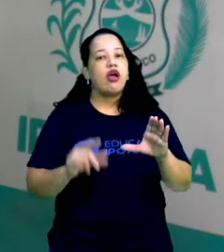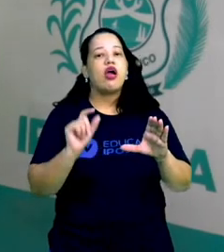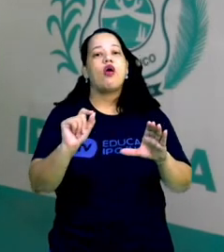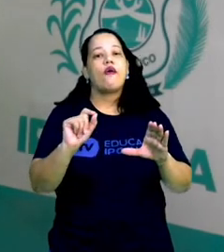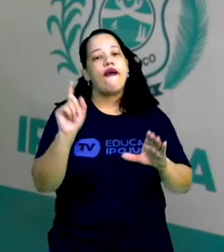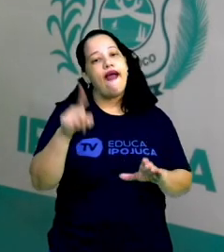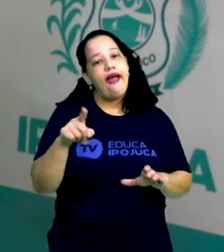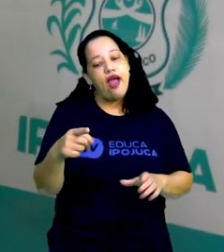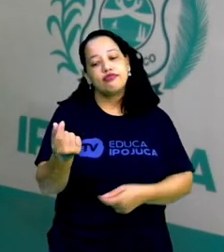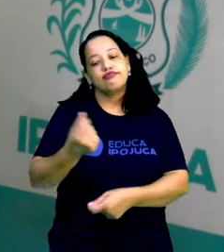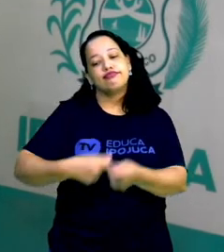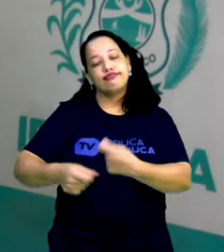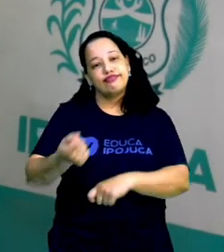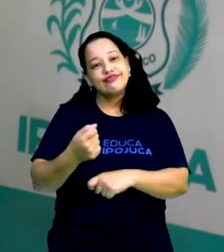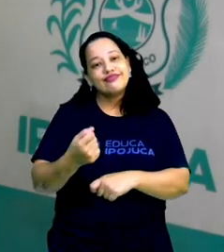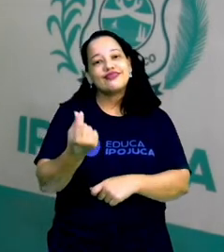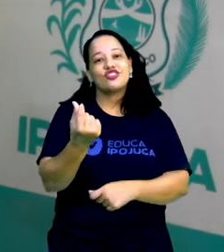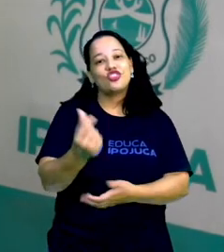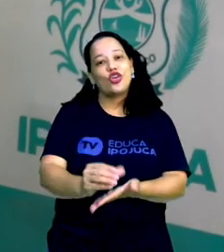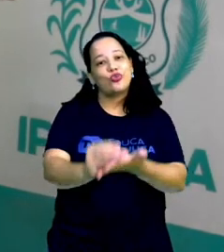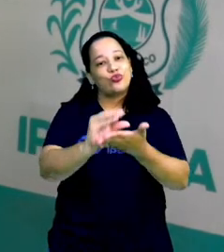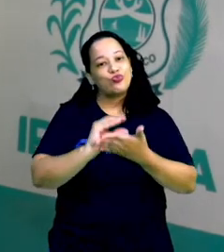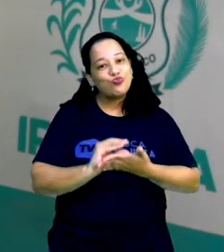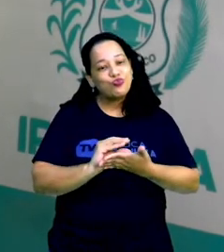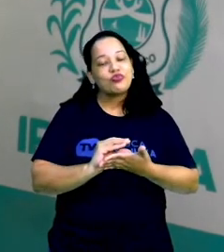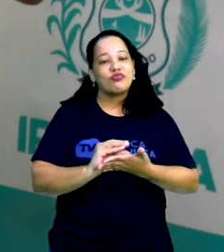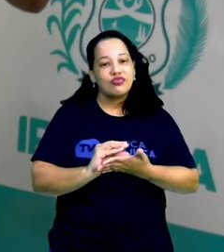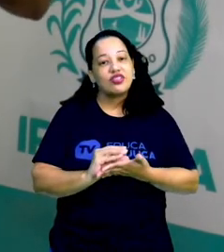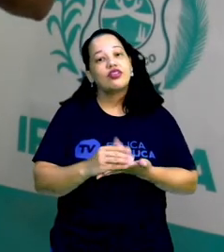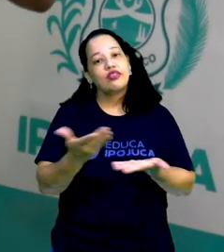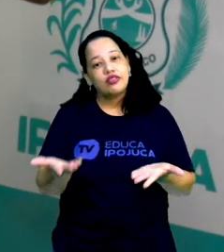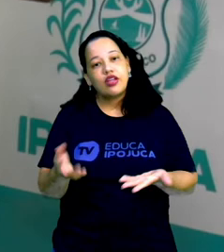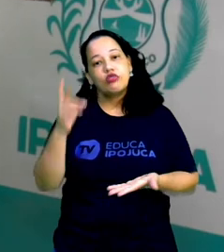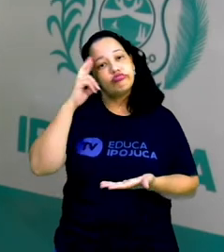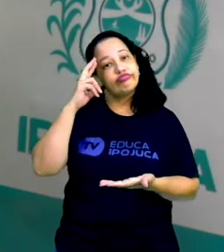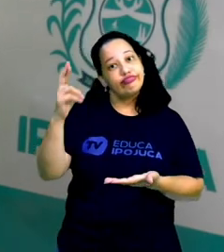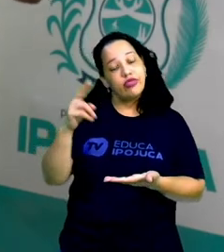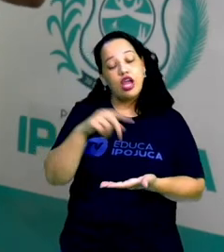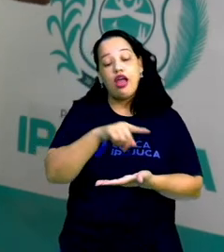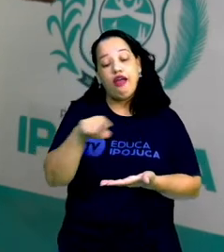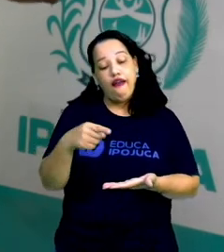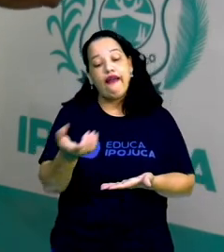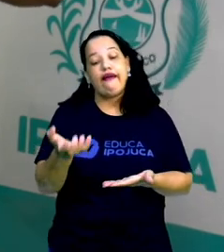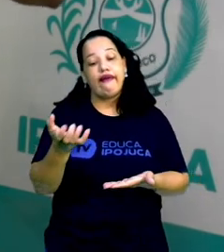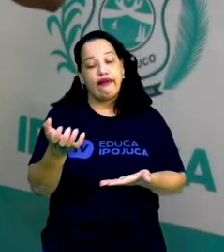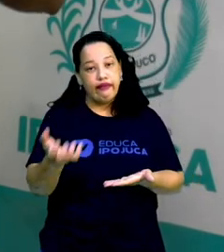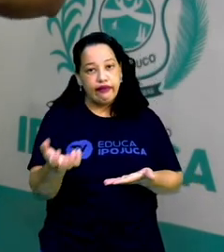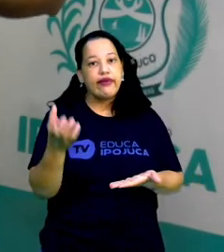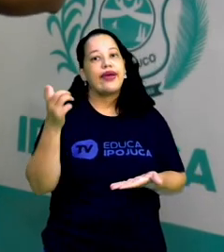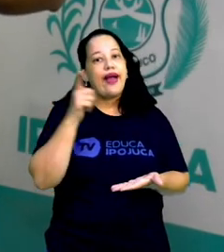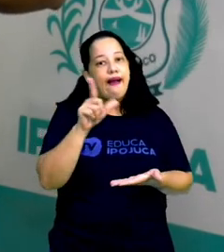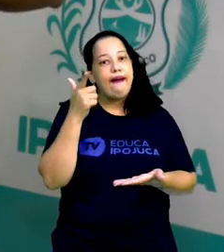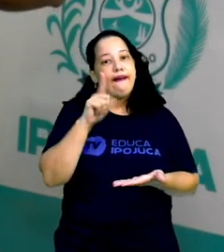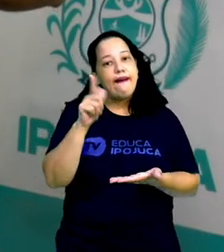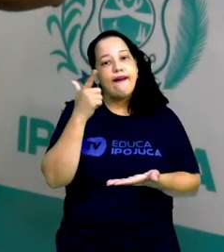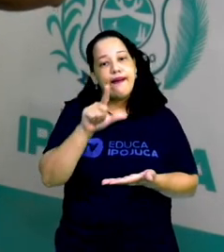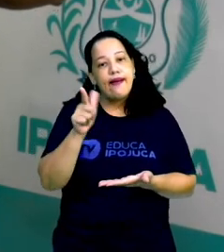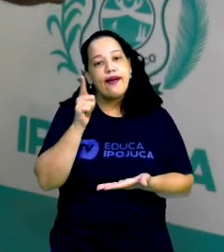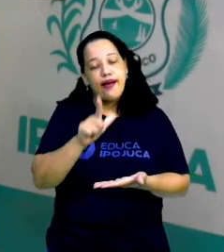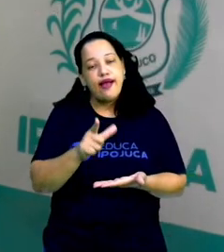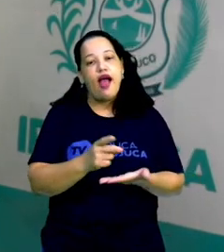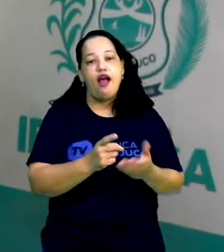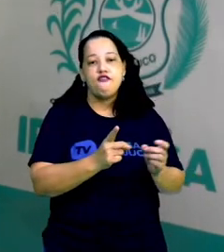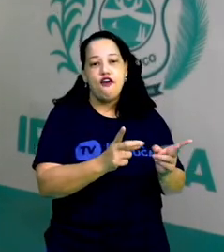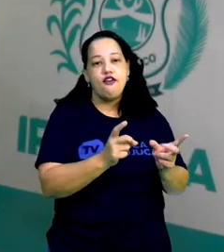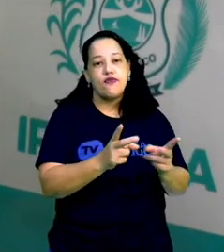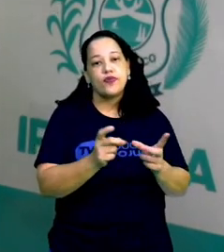tem dono de meio de produção que não vise lucrar com aquilo que ele produz, com aquilo que ele vende. Então,